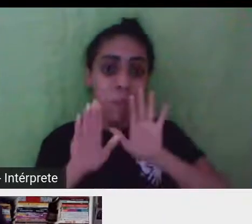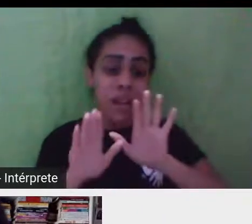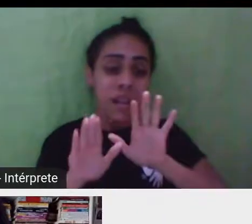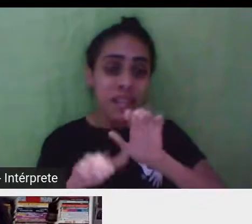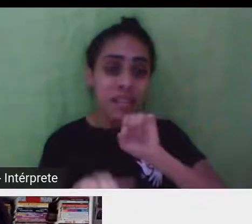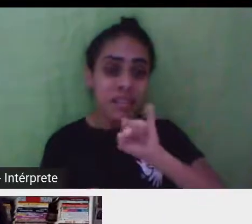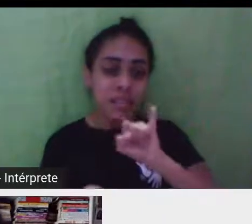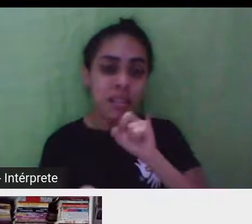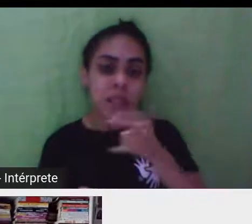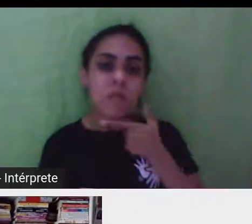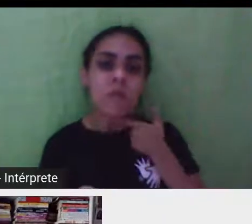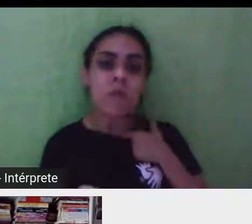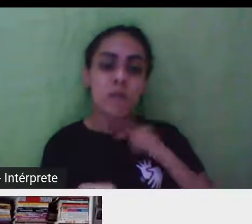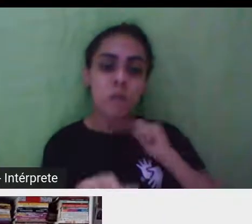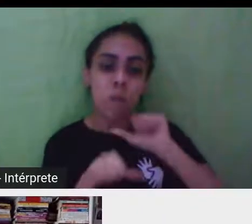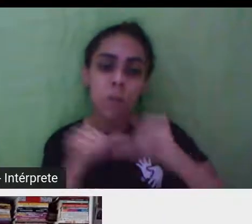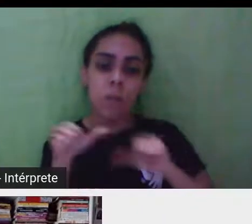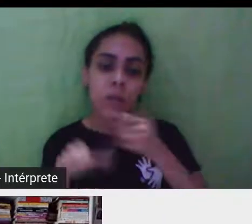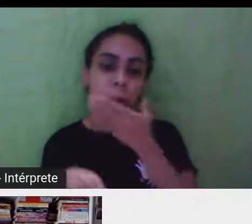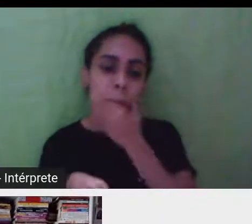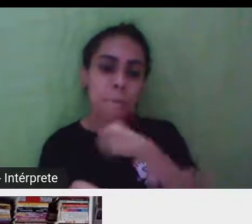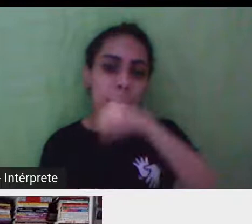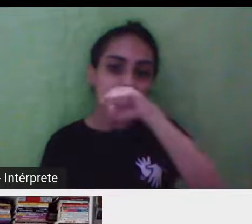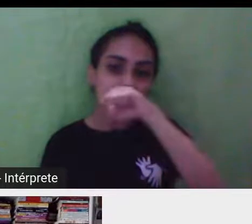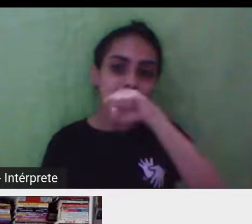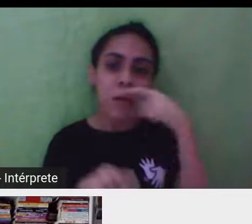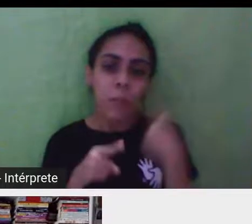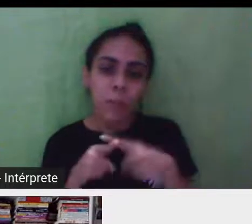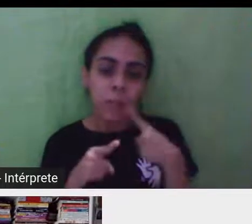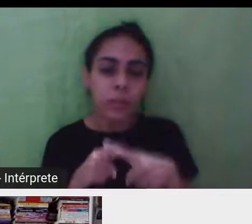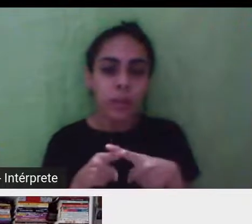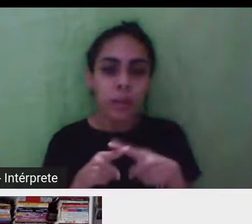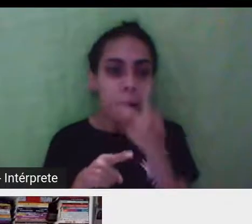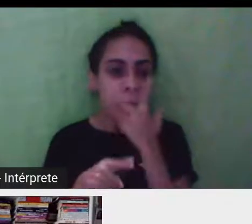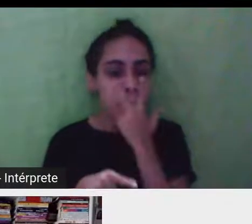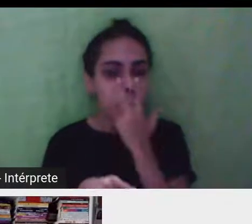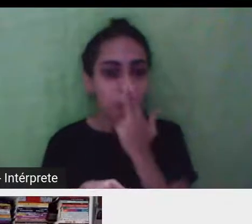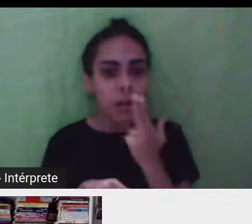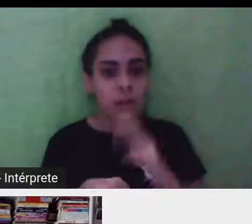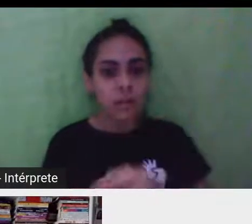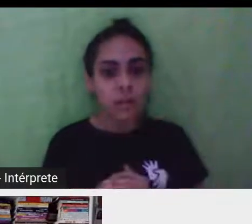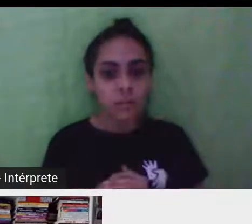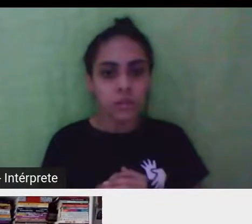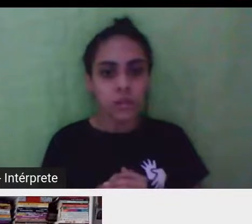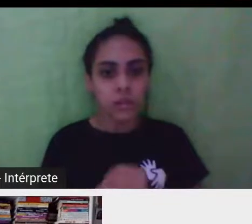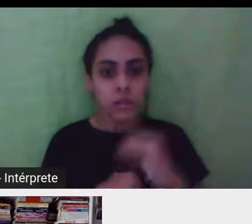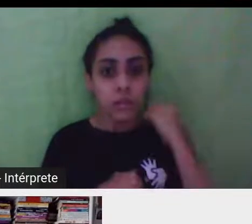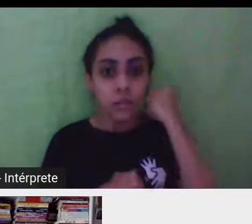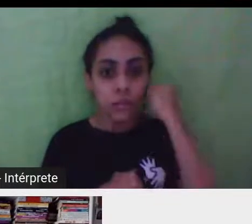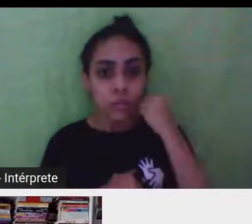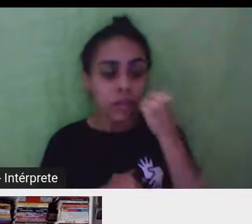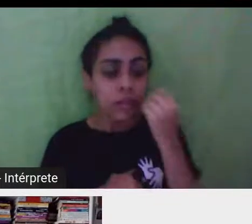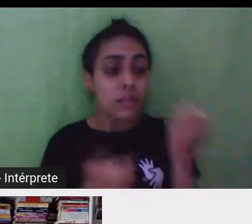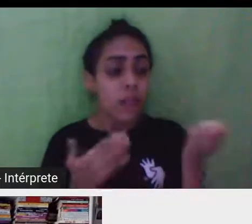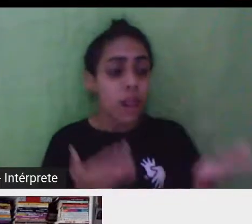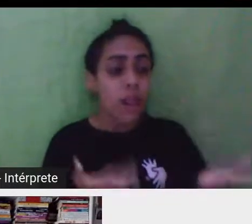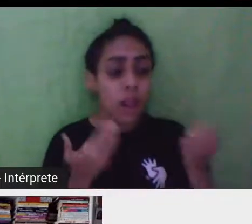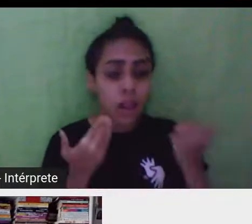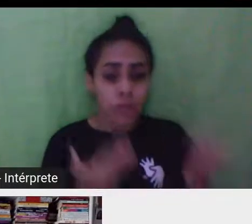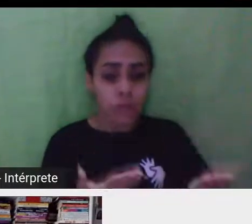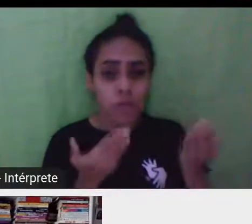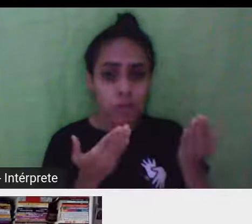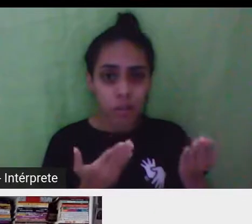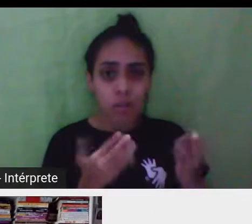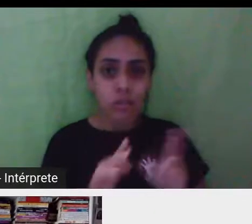pudesse escolher, eu queria ser pai, porque é uma... é uma experiência mais leve. É, é uma